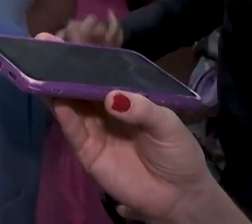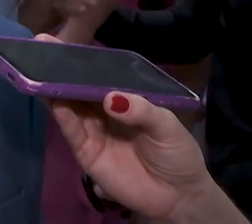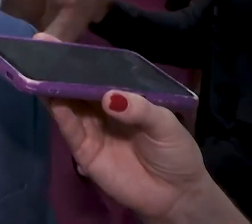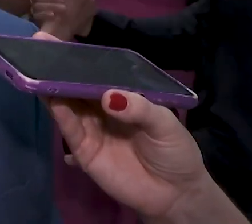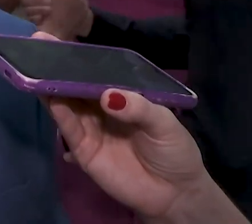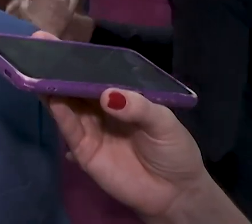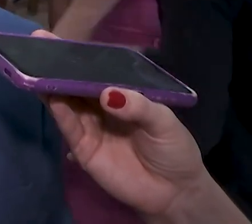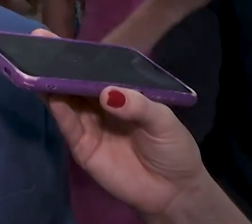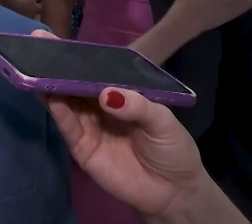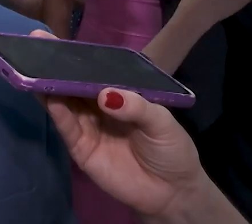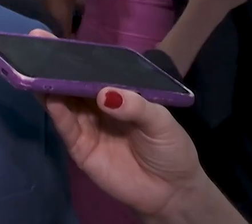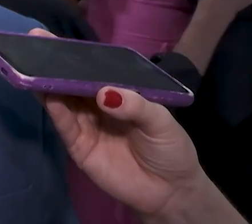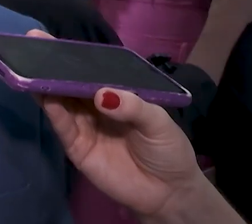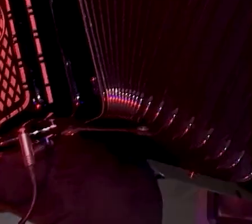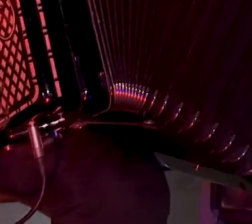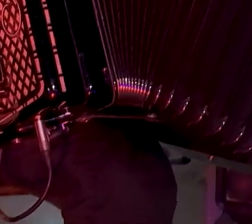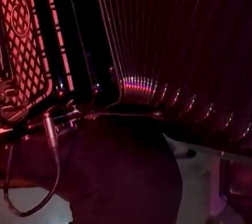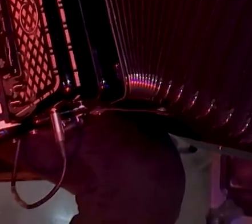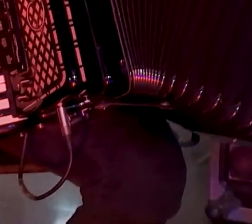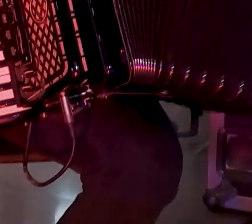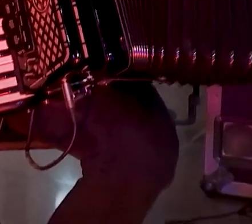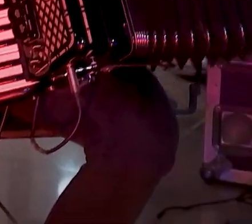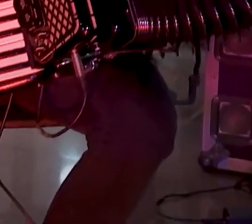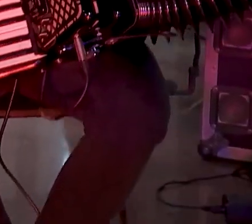contribuem com o Mato Grosso do Sul.